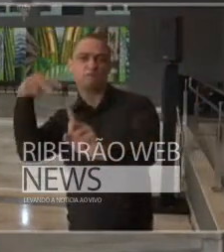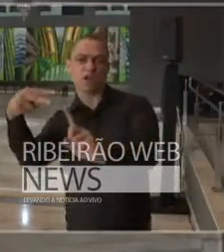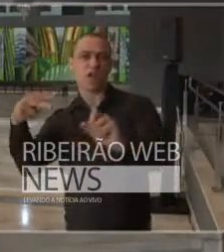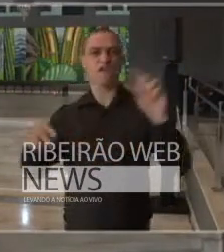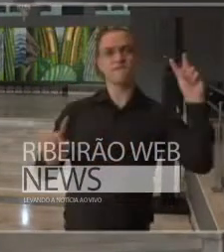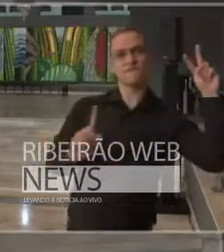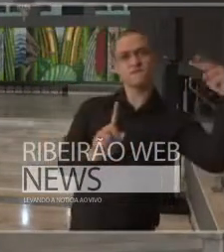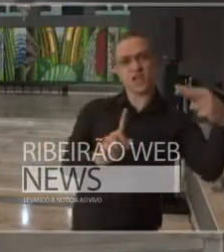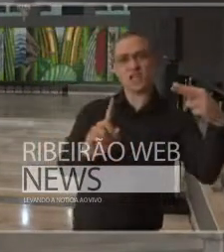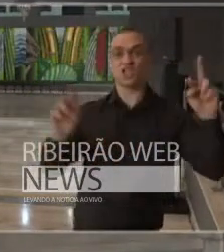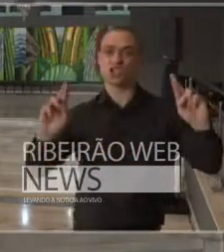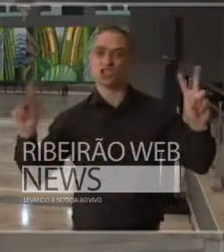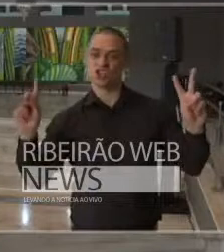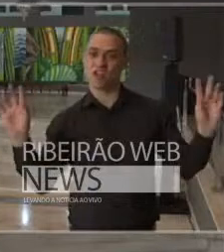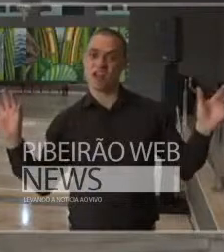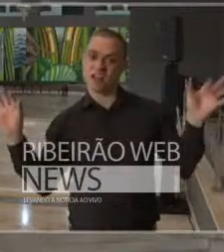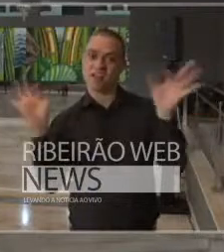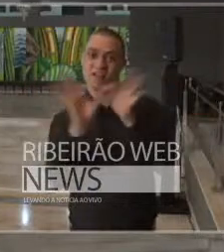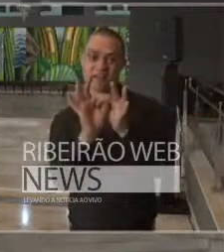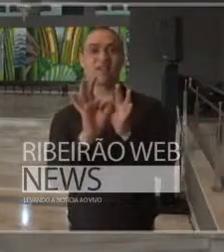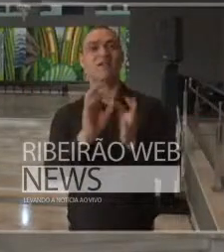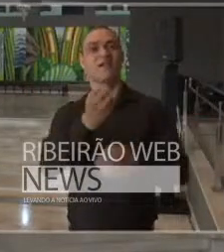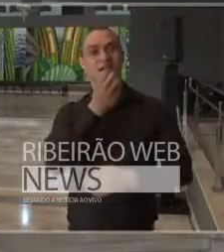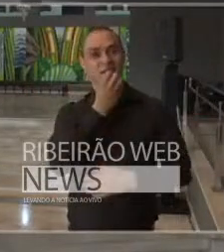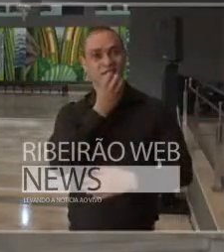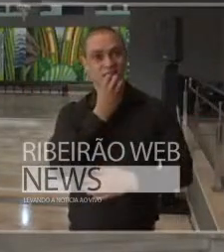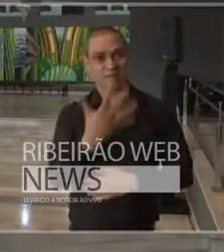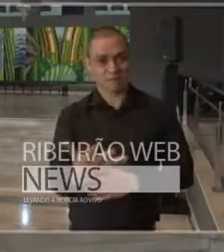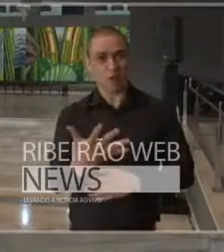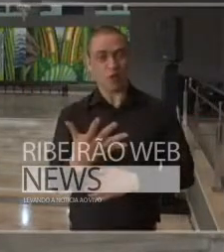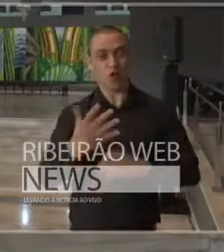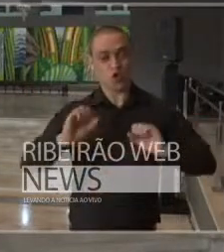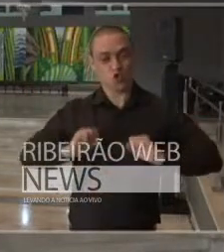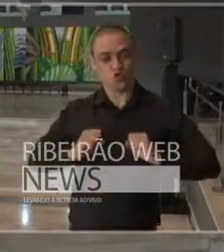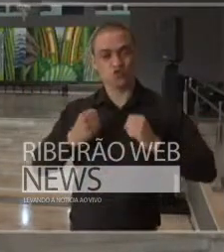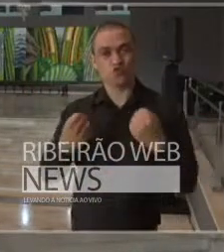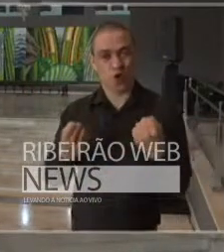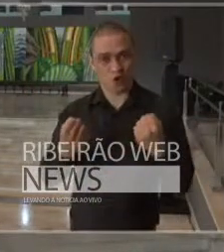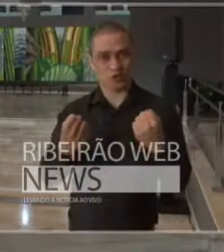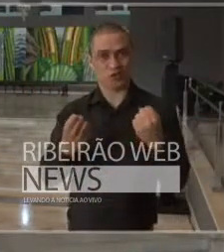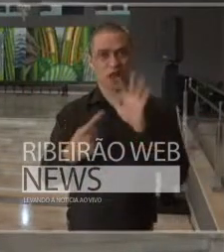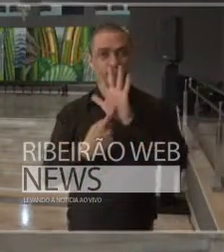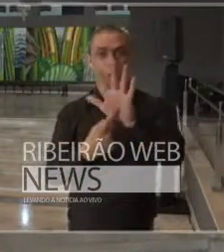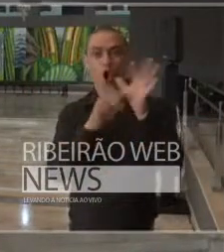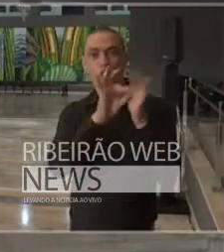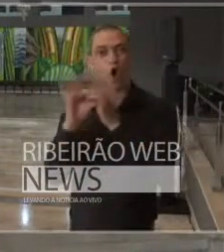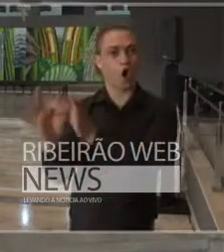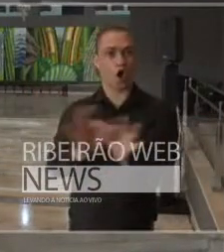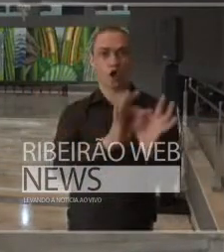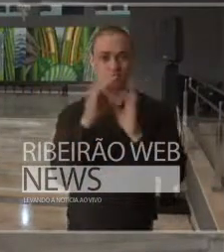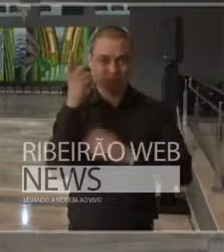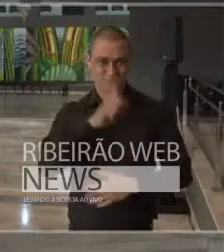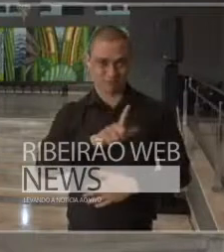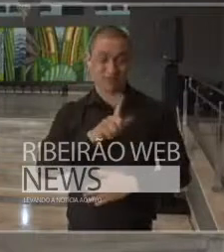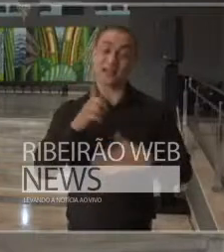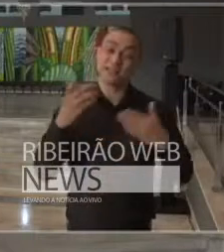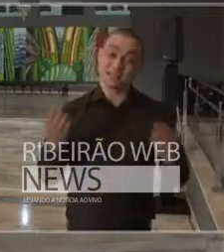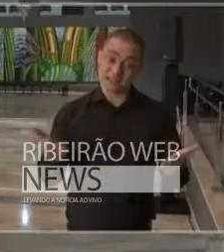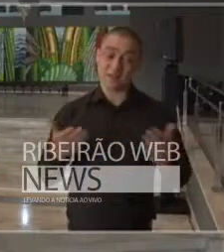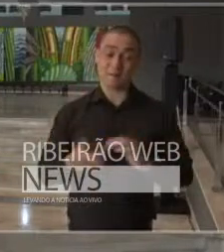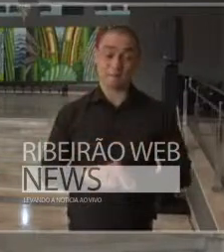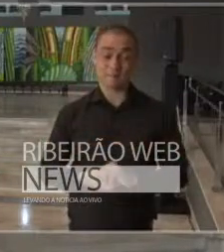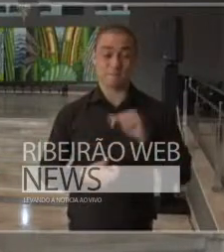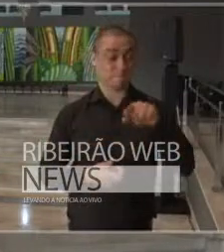para o mesmo ponto ela sempre reforça e ela sempre traz união. E isso foi